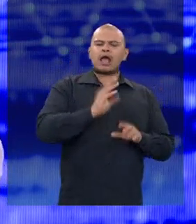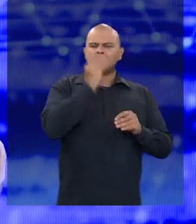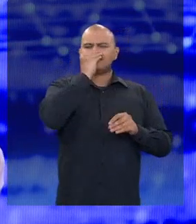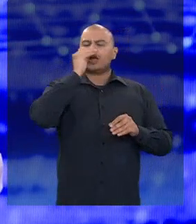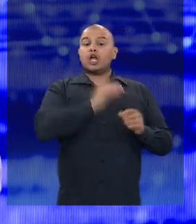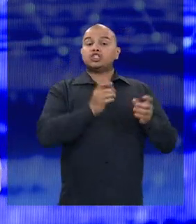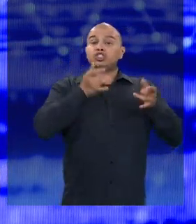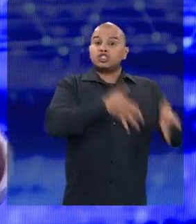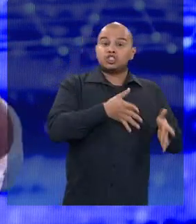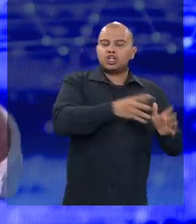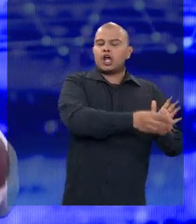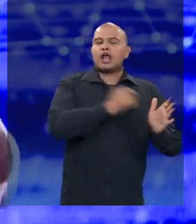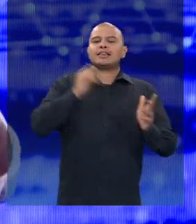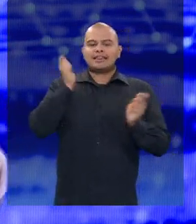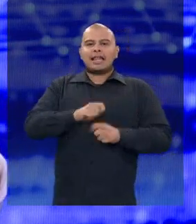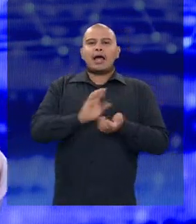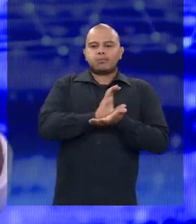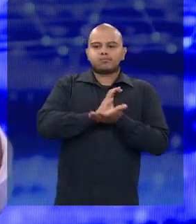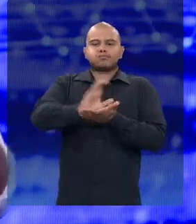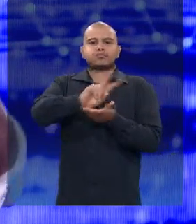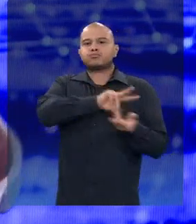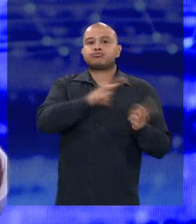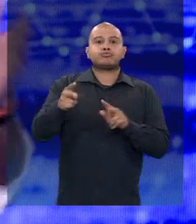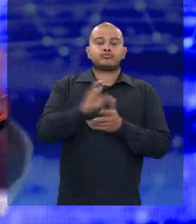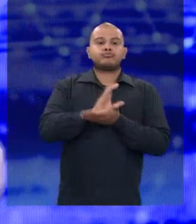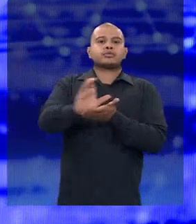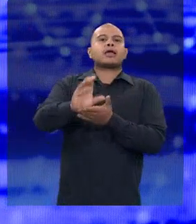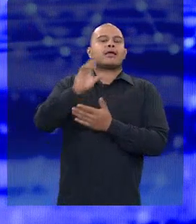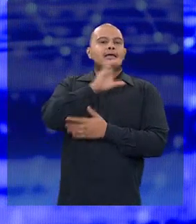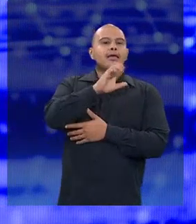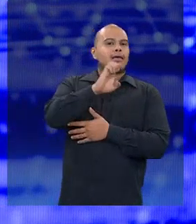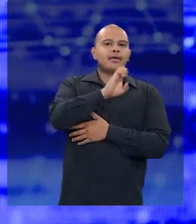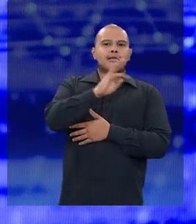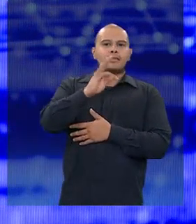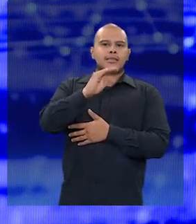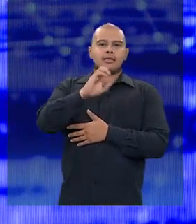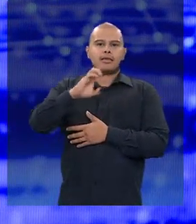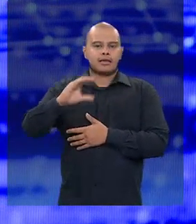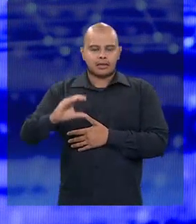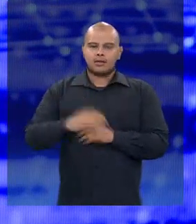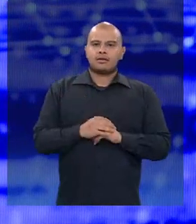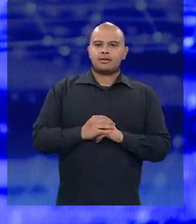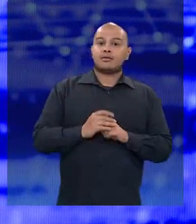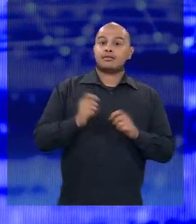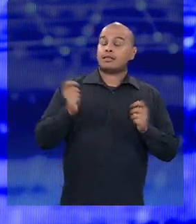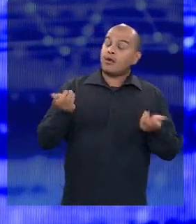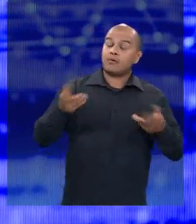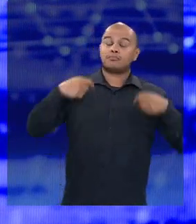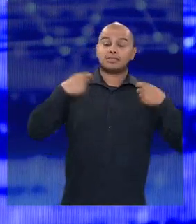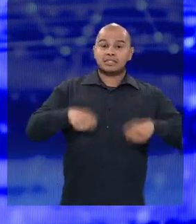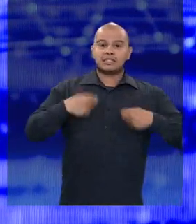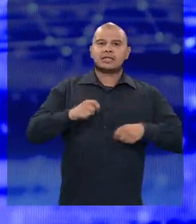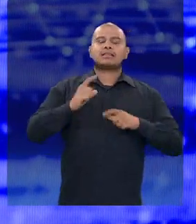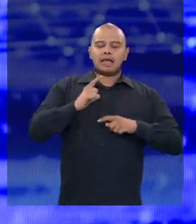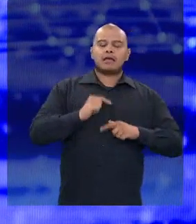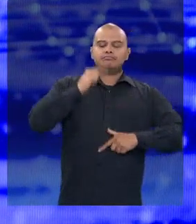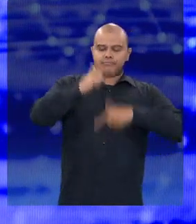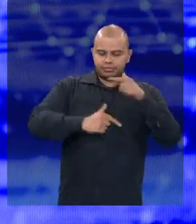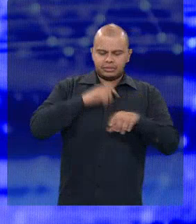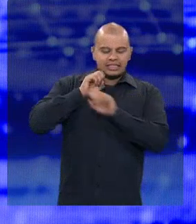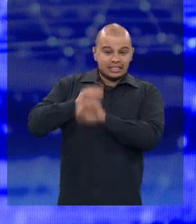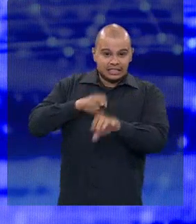mil vagas nas ETECs, com o custo anual de cada aluno na ETEC. Então, é ensino profissionalizante, é